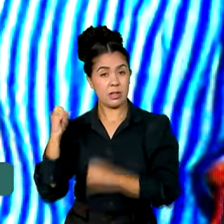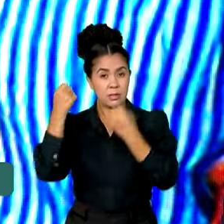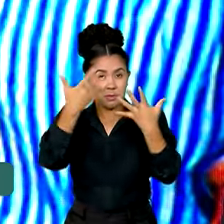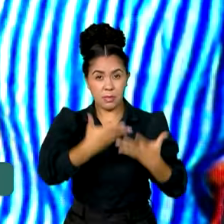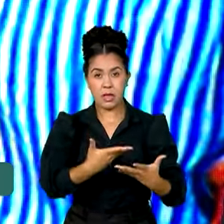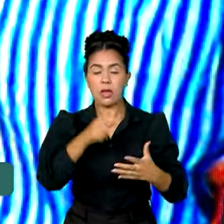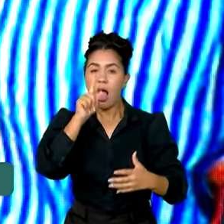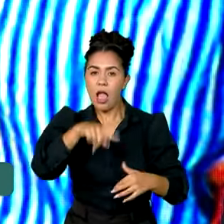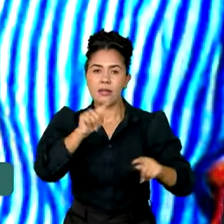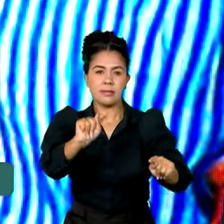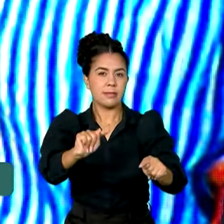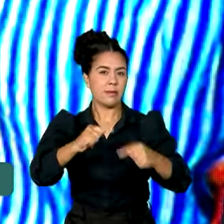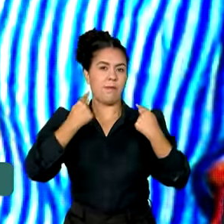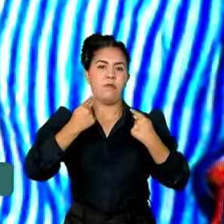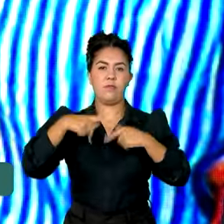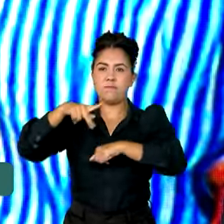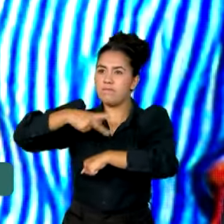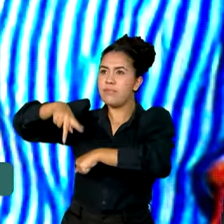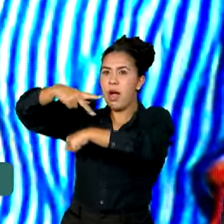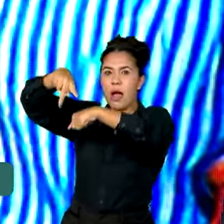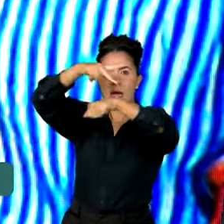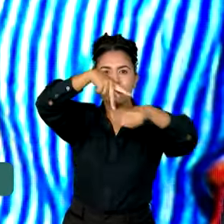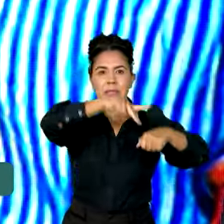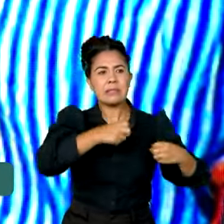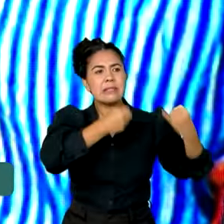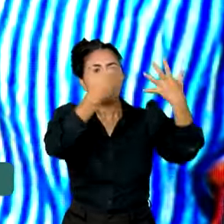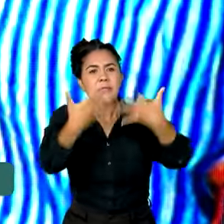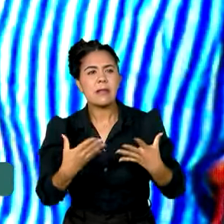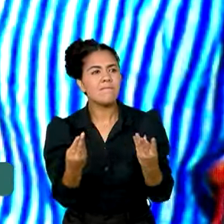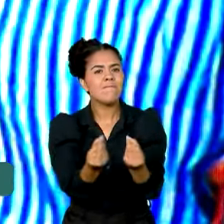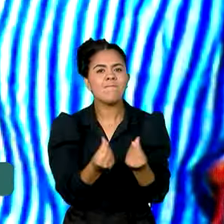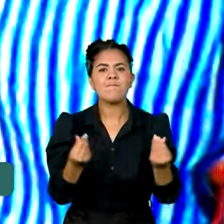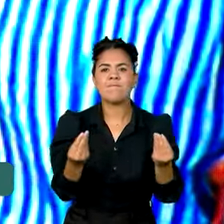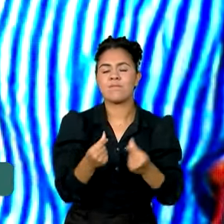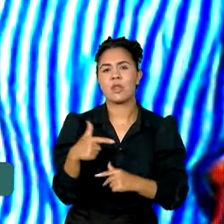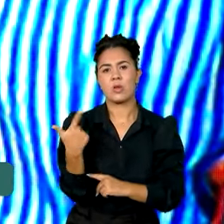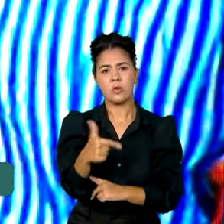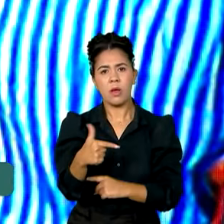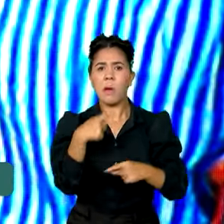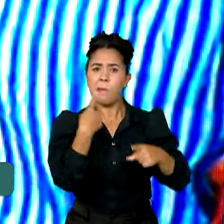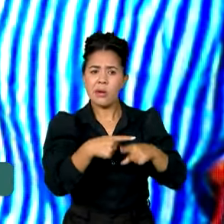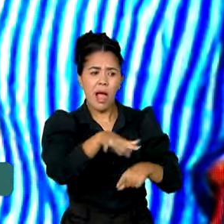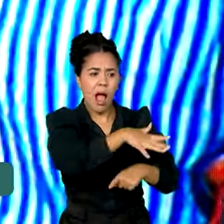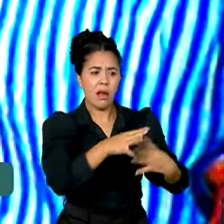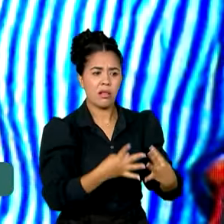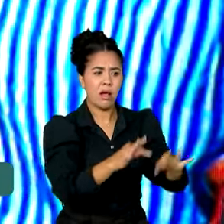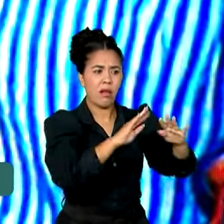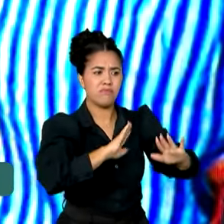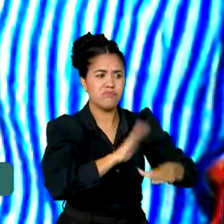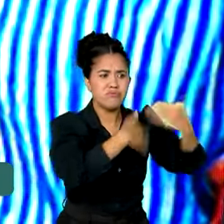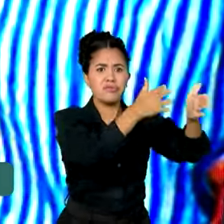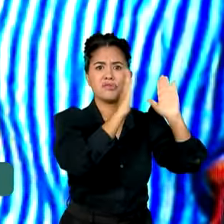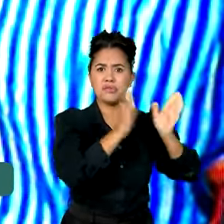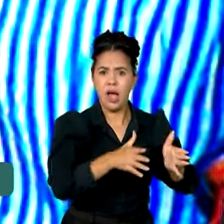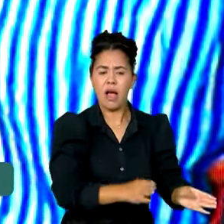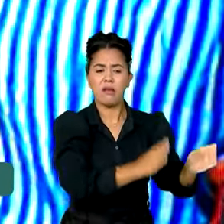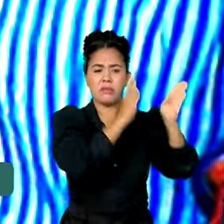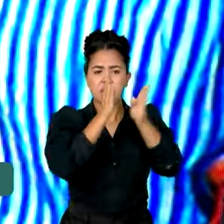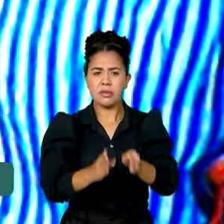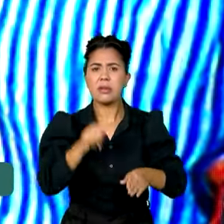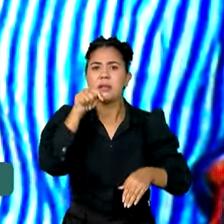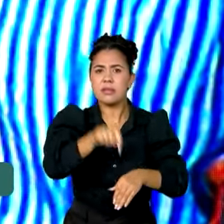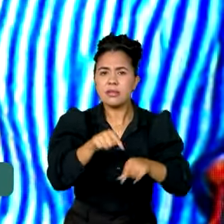porque não existe explicação com o avanço tecnológico, com o avanço da